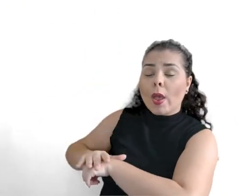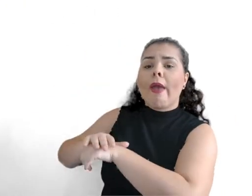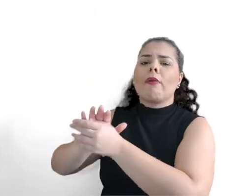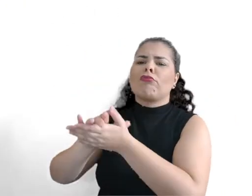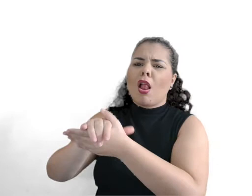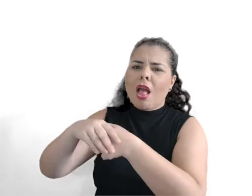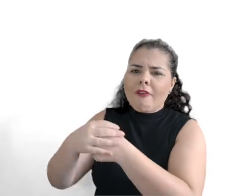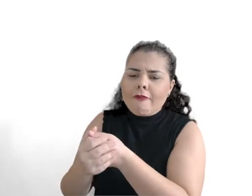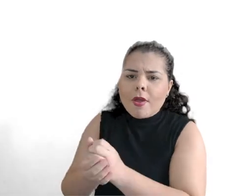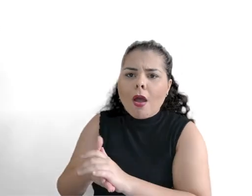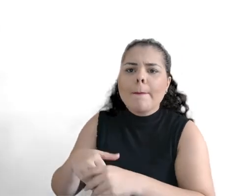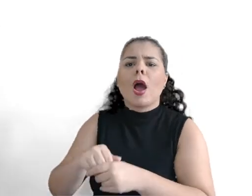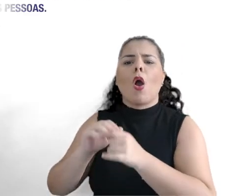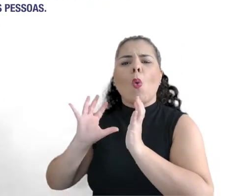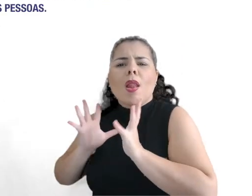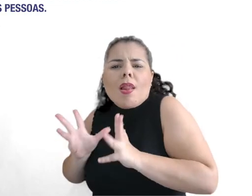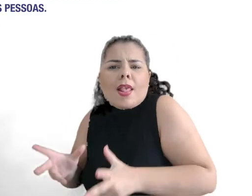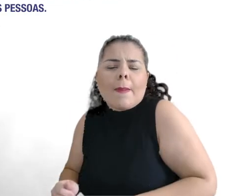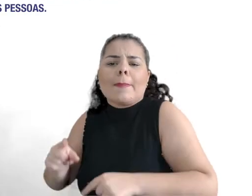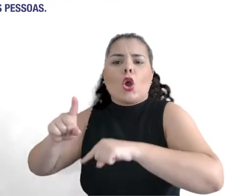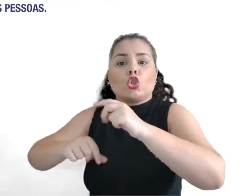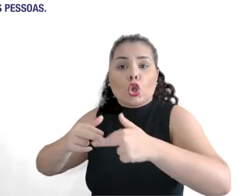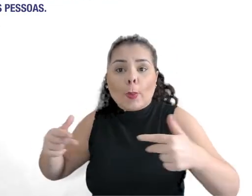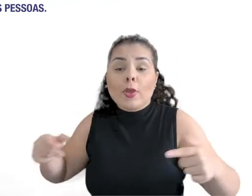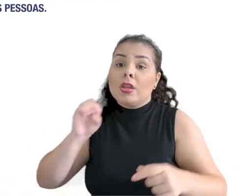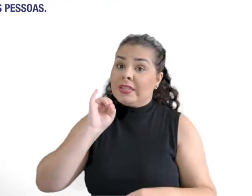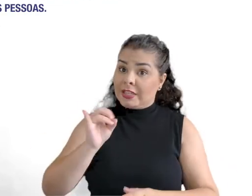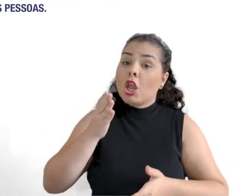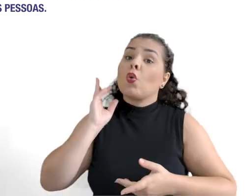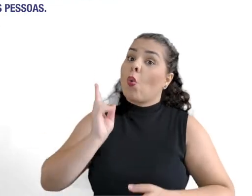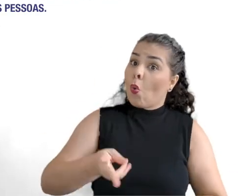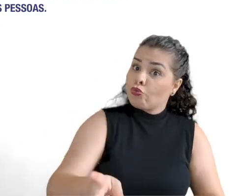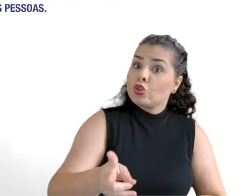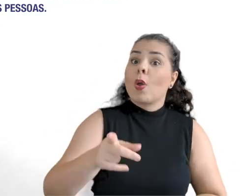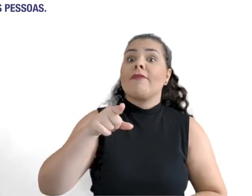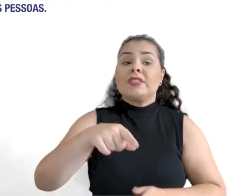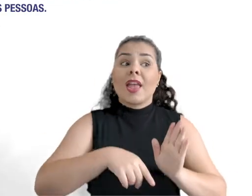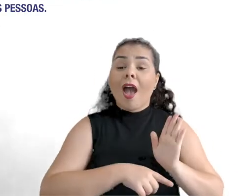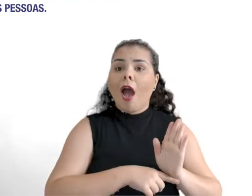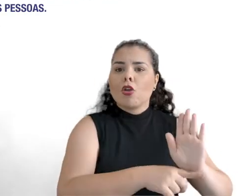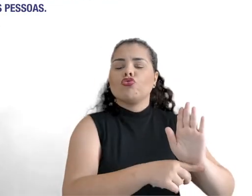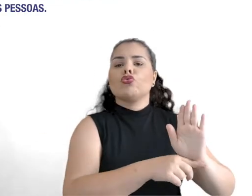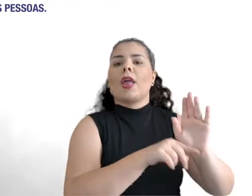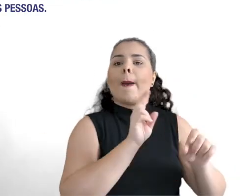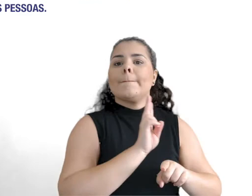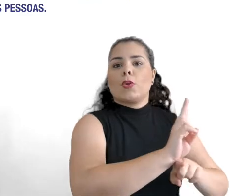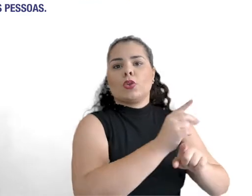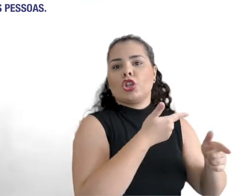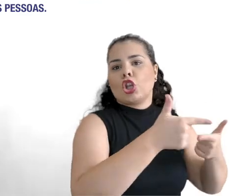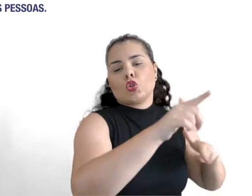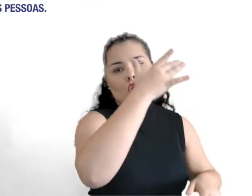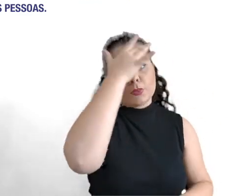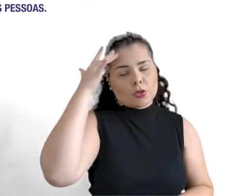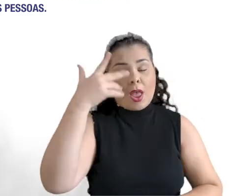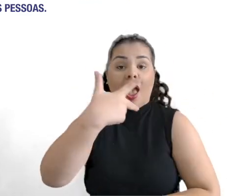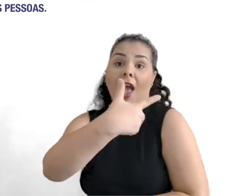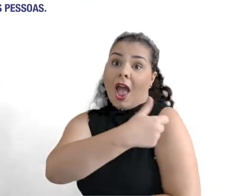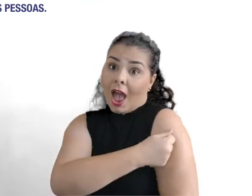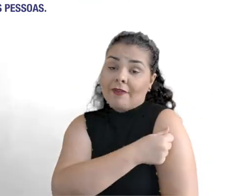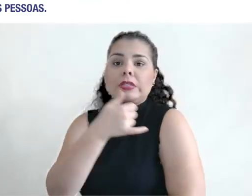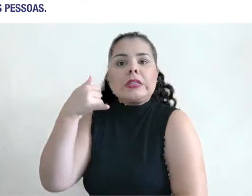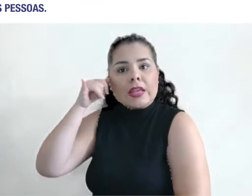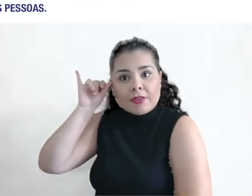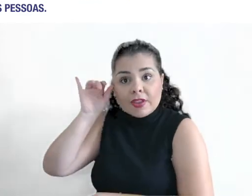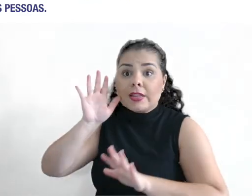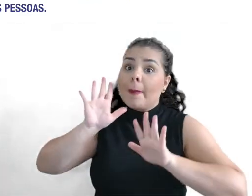as mãos frequentemente, limpar tudo que chega da rua. Continuando com os cuidados, você ajuda a proteger quem ainda não foi vacinado. A vacina protege contra a COVID-19, mas